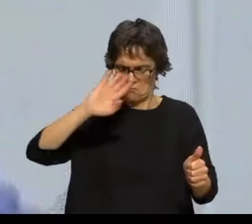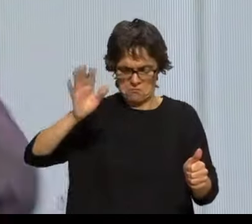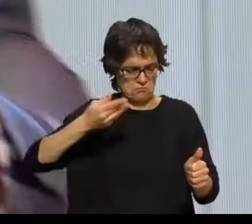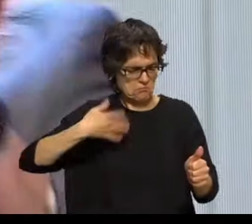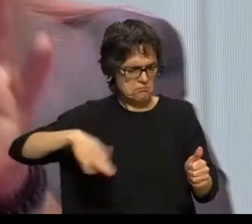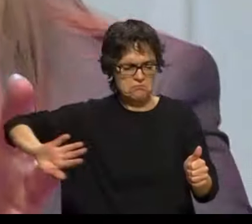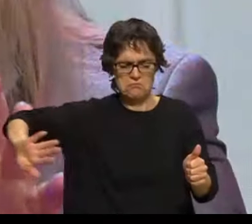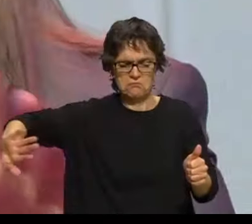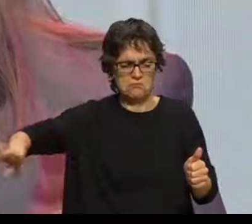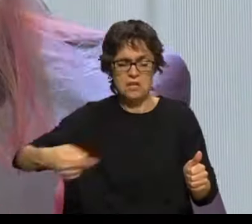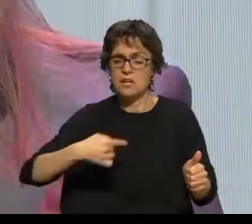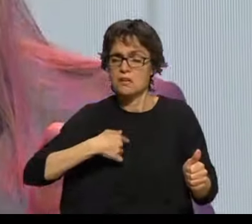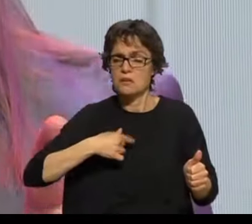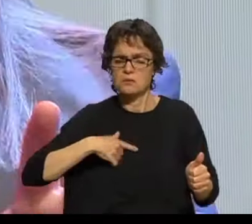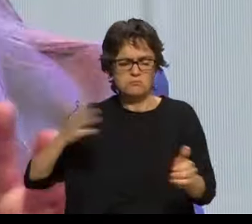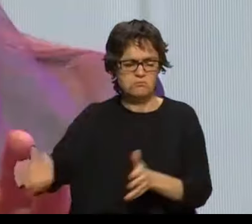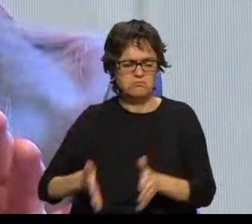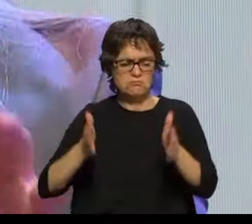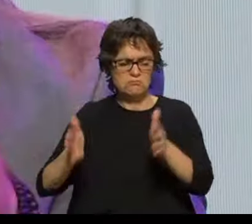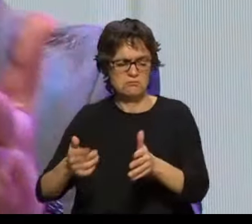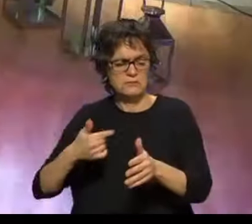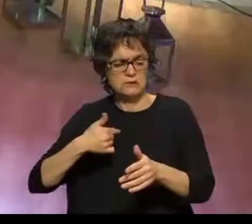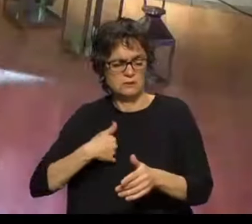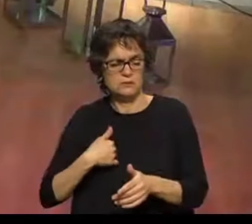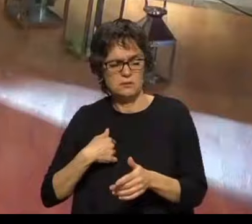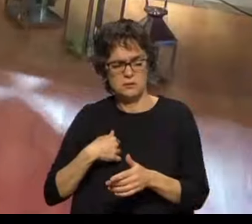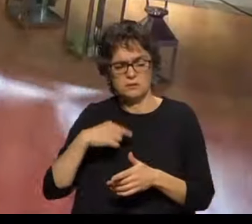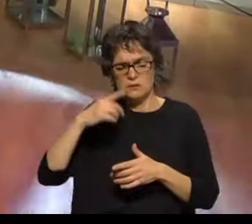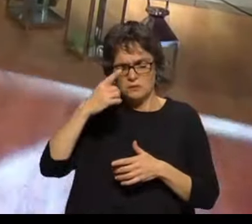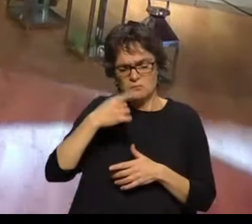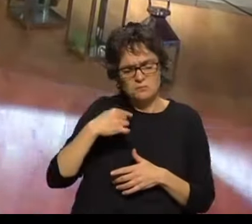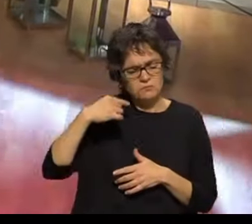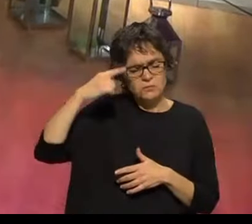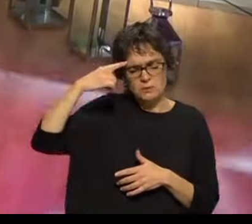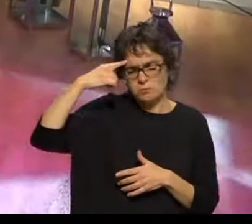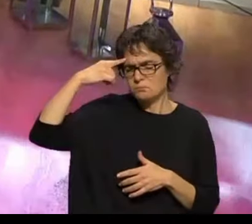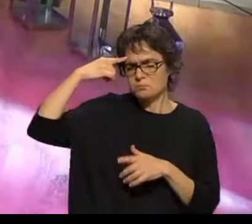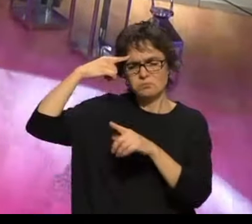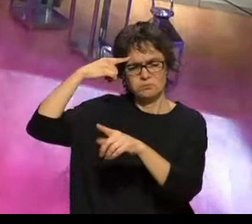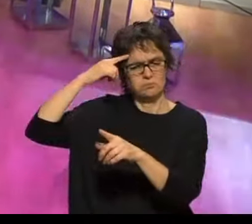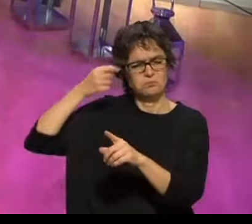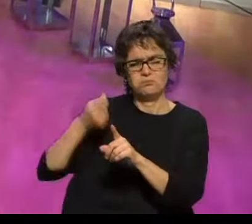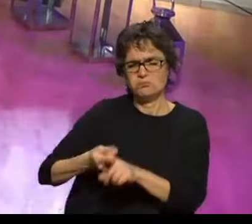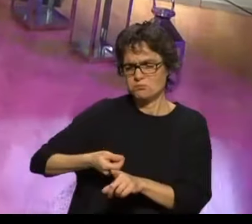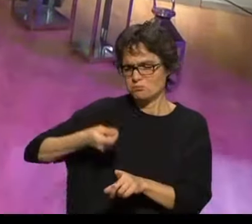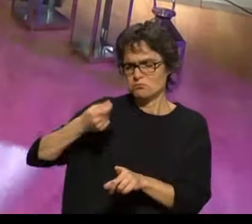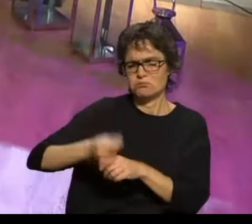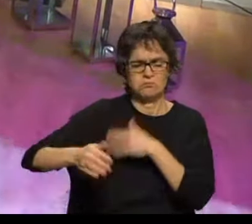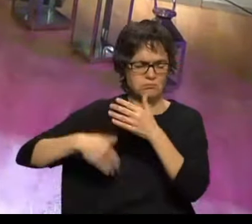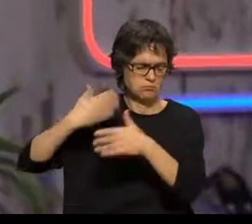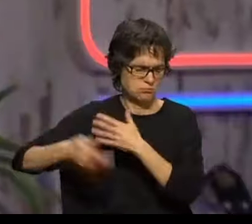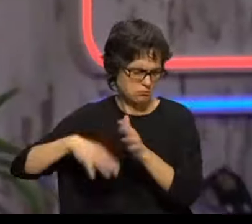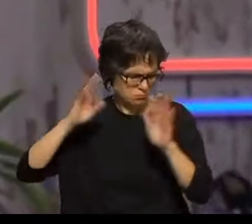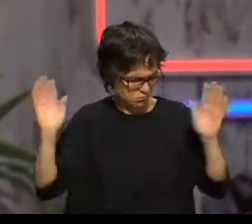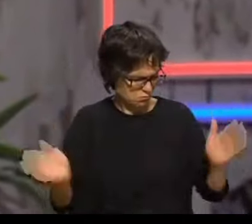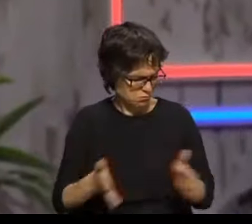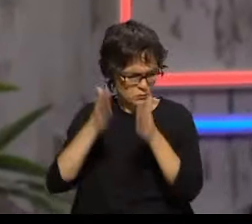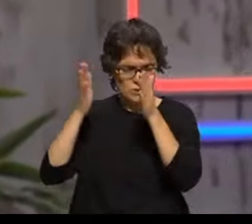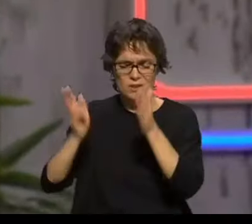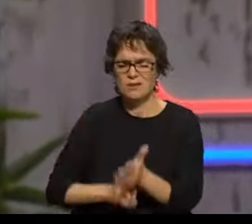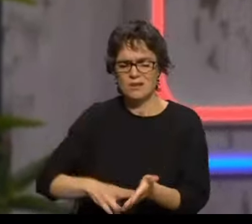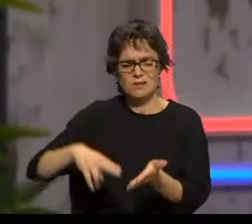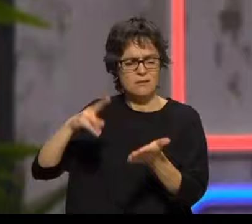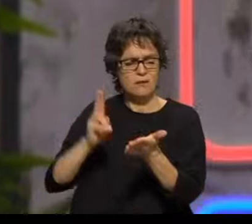ao teu lado Eu bem sei que não mudas e nem queres tentar Ficar do lado